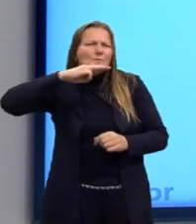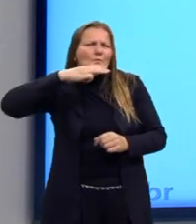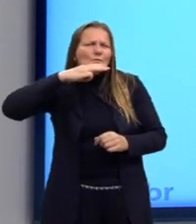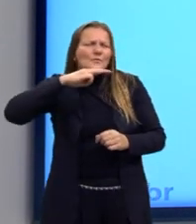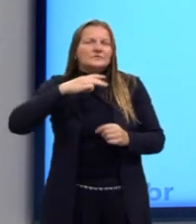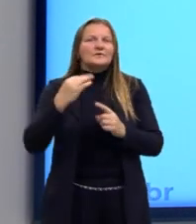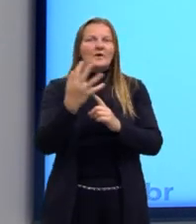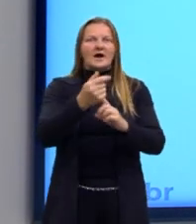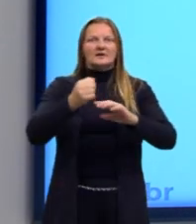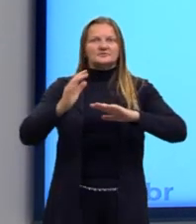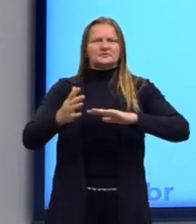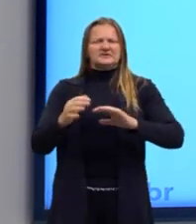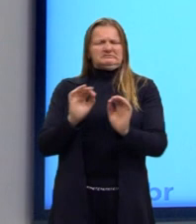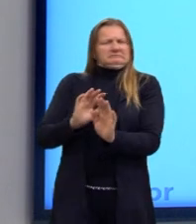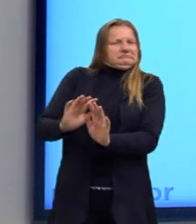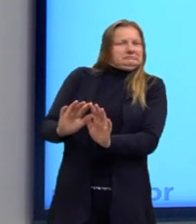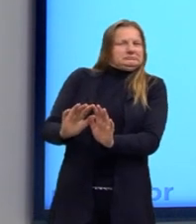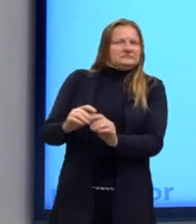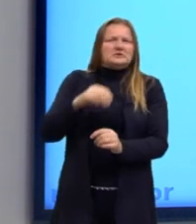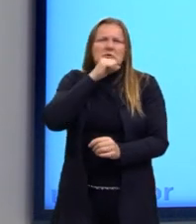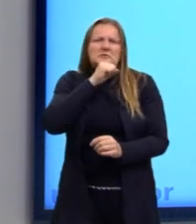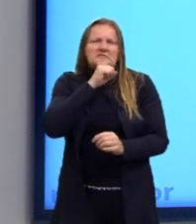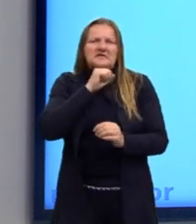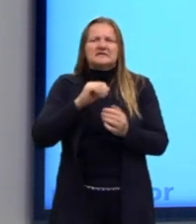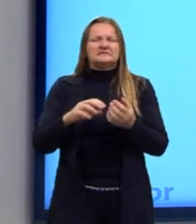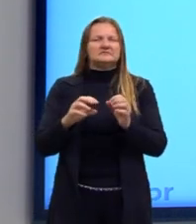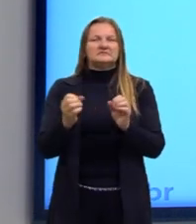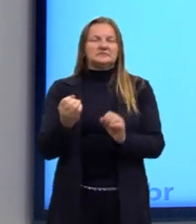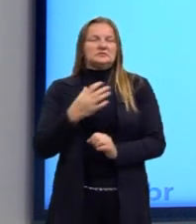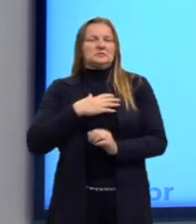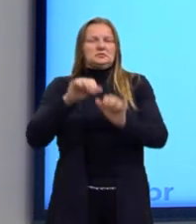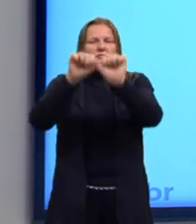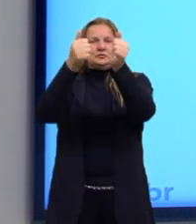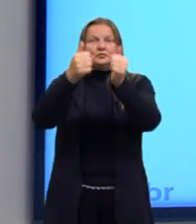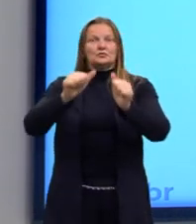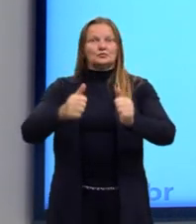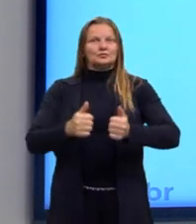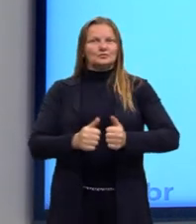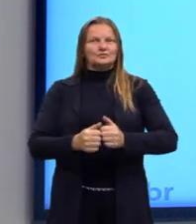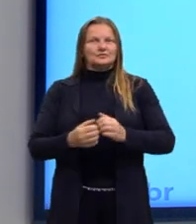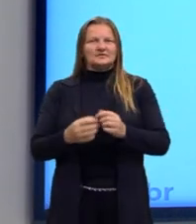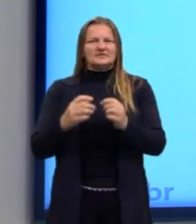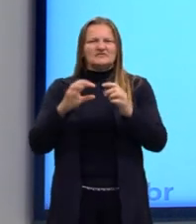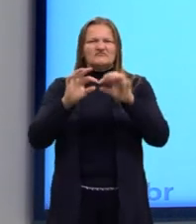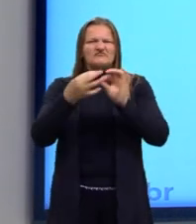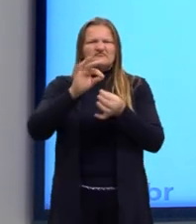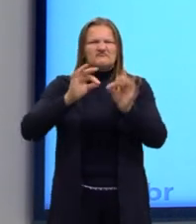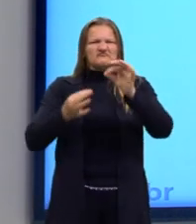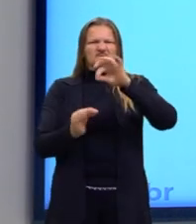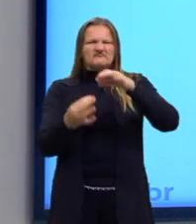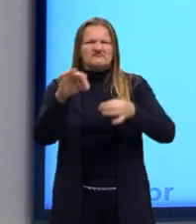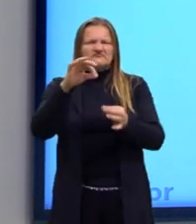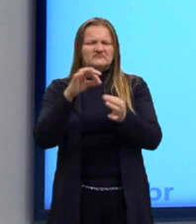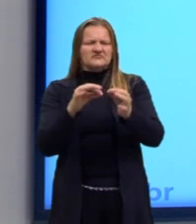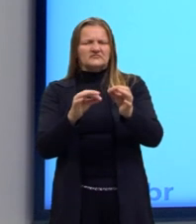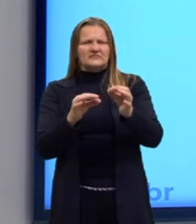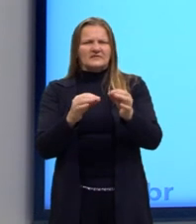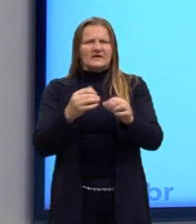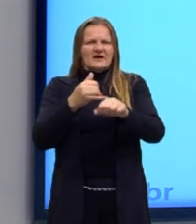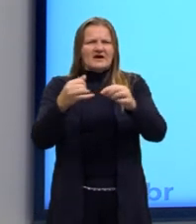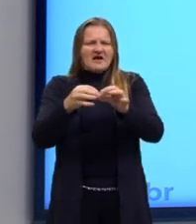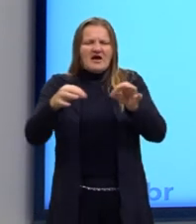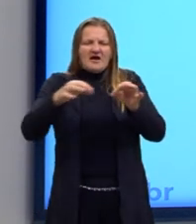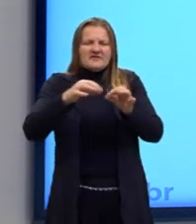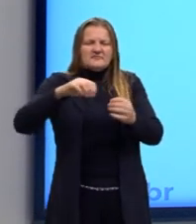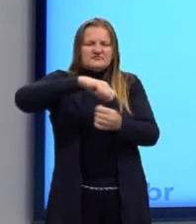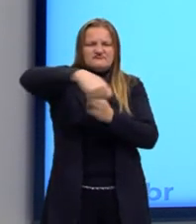arte moderna, nem pensar, só avelharia, essas esculturas, tem uns arames amarrados, etc. Porque